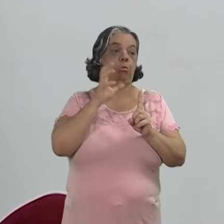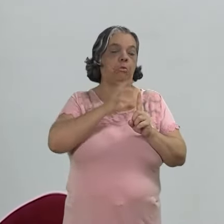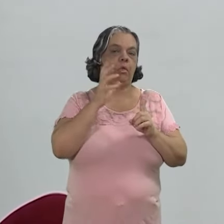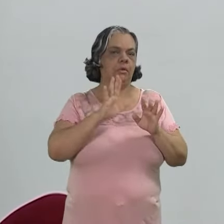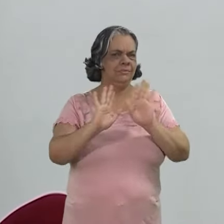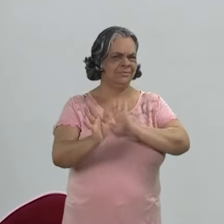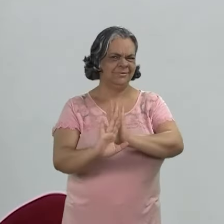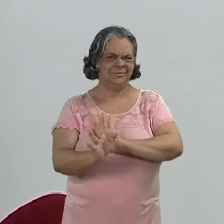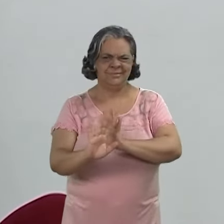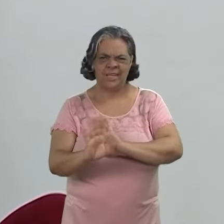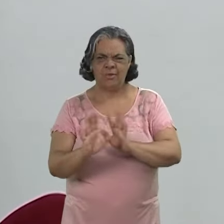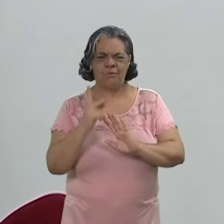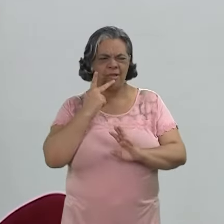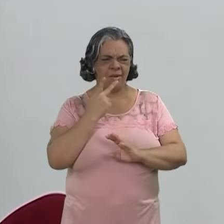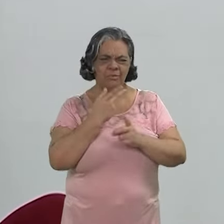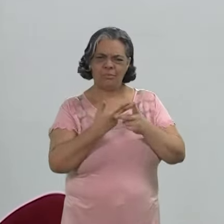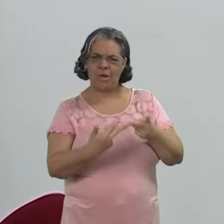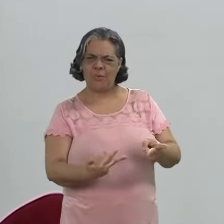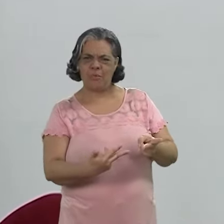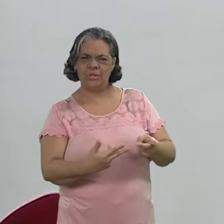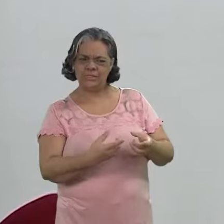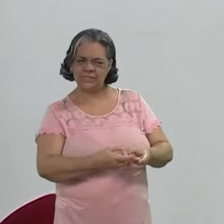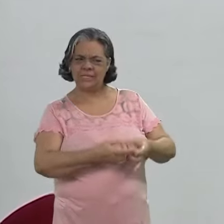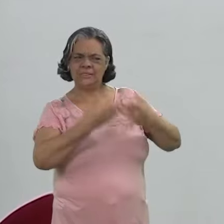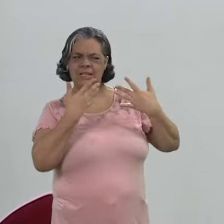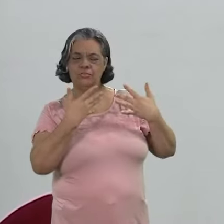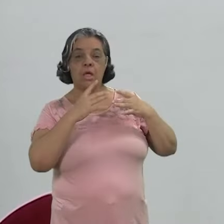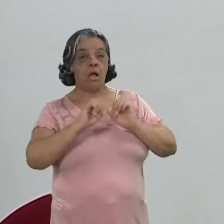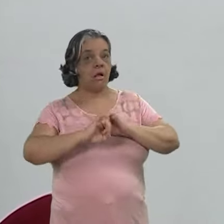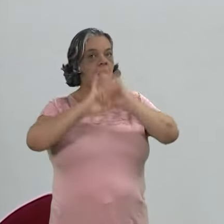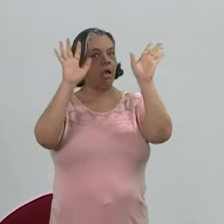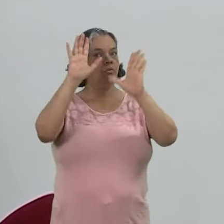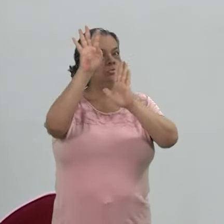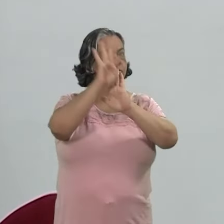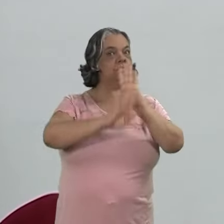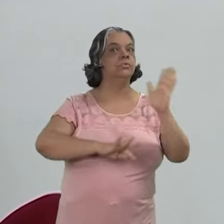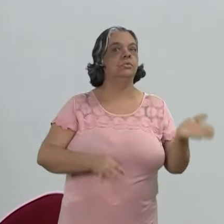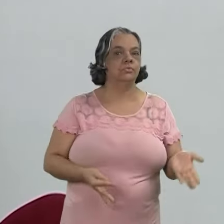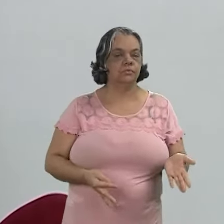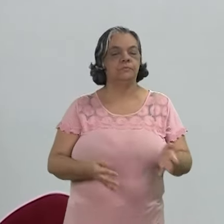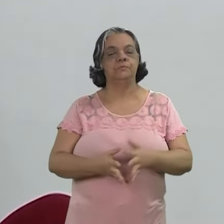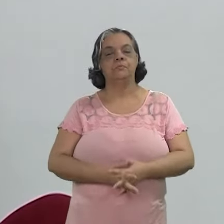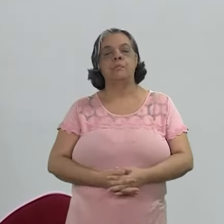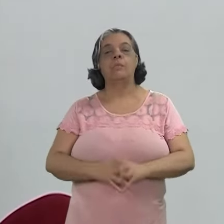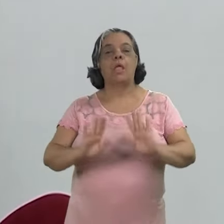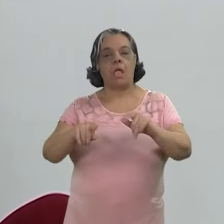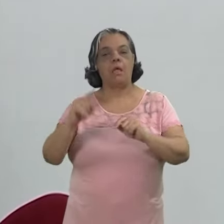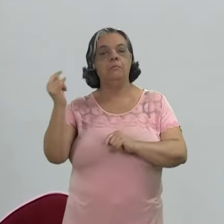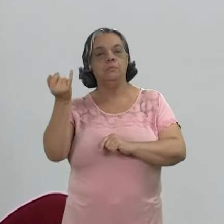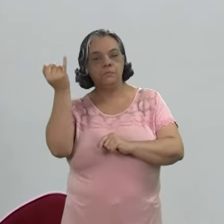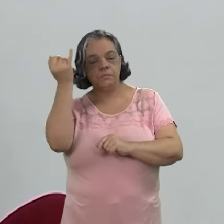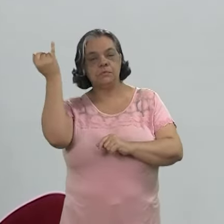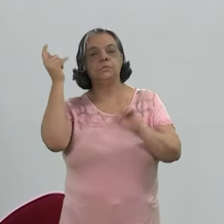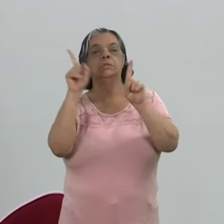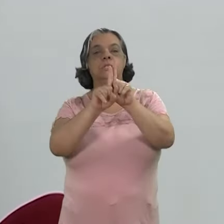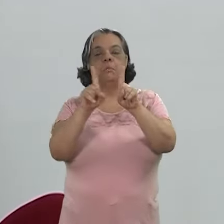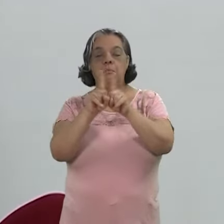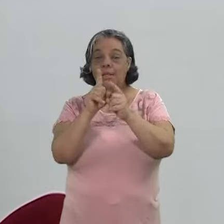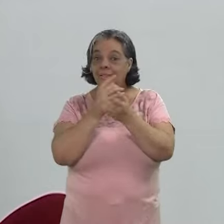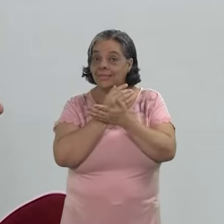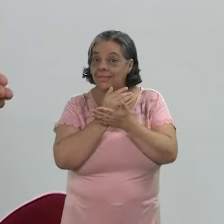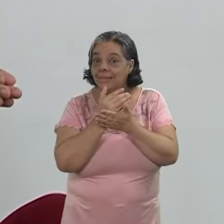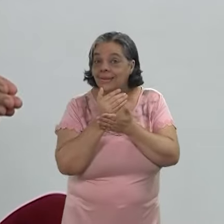manipular elas, quando estão tentando dizer uma coisa sem deixar explícito no texto. Então, é importante,